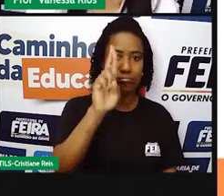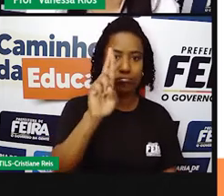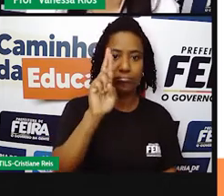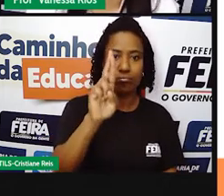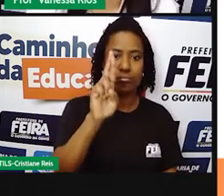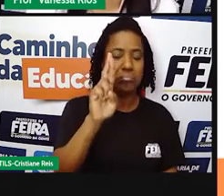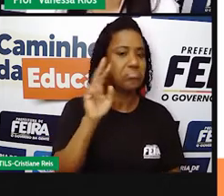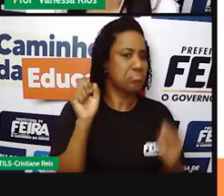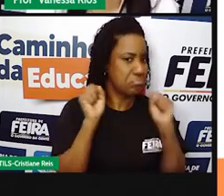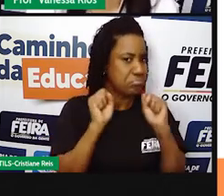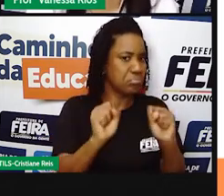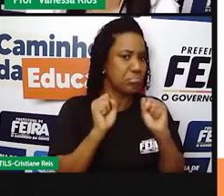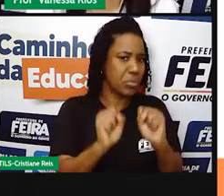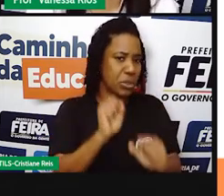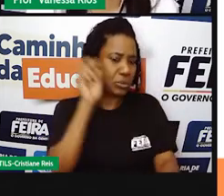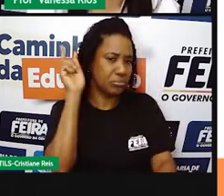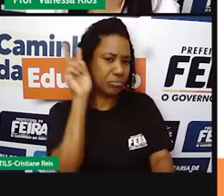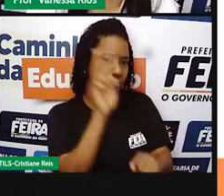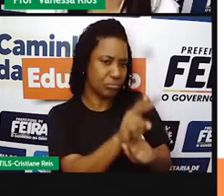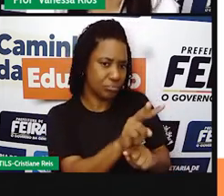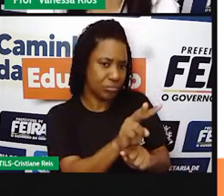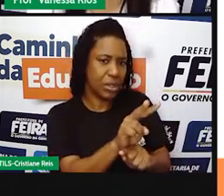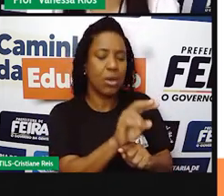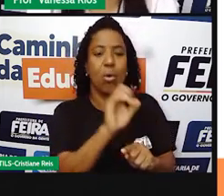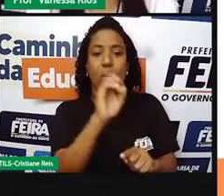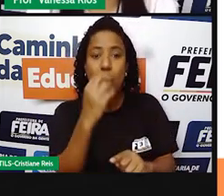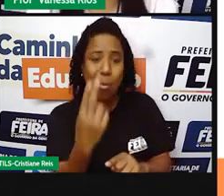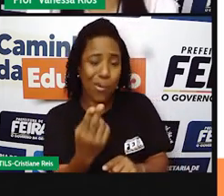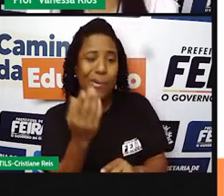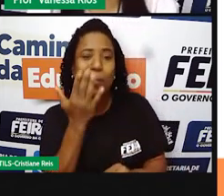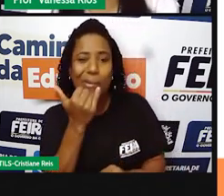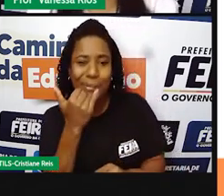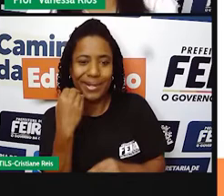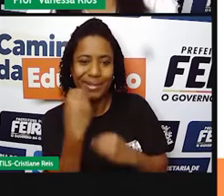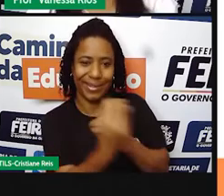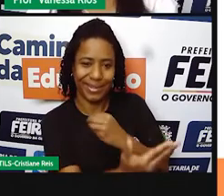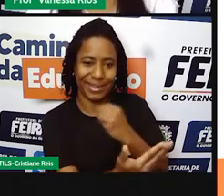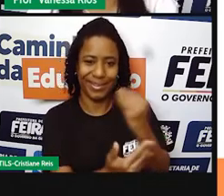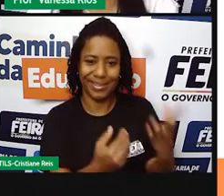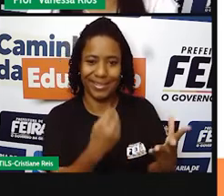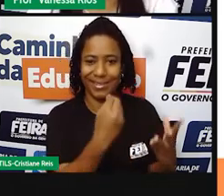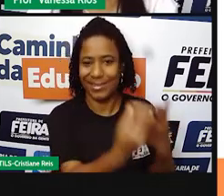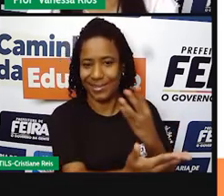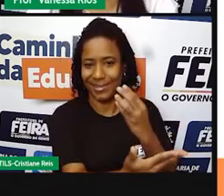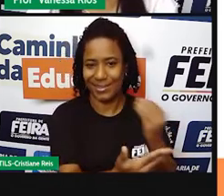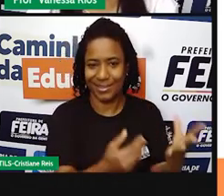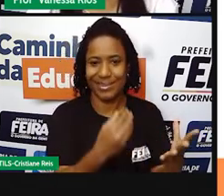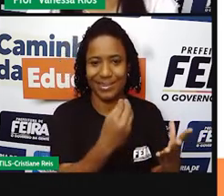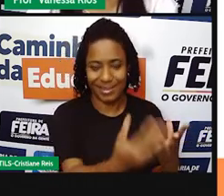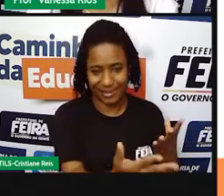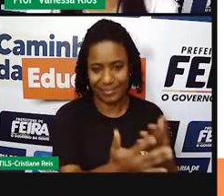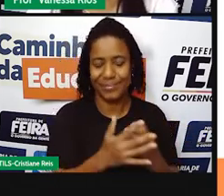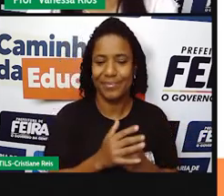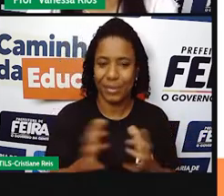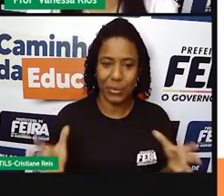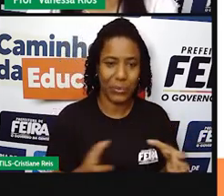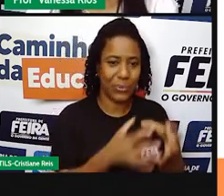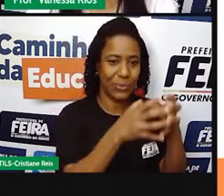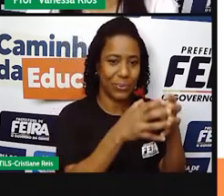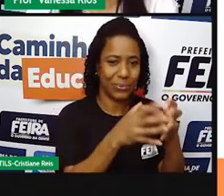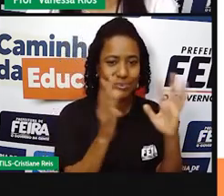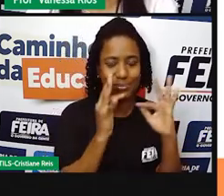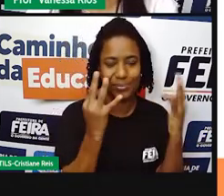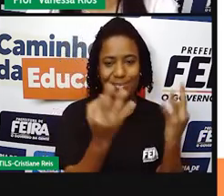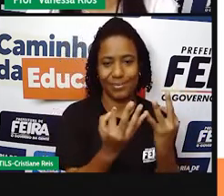em adquirir os alimentos e também proteger as pessoas que faziam parte ali daquele grupo familiar.